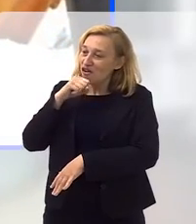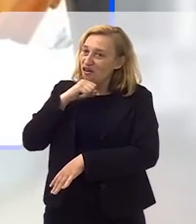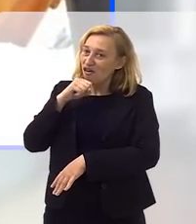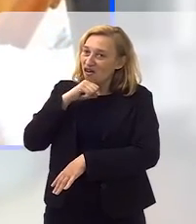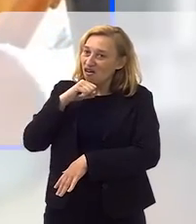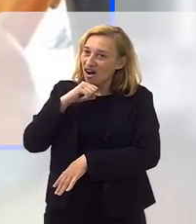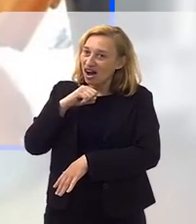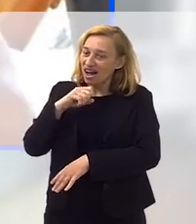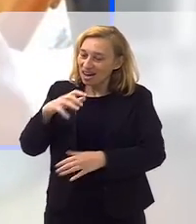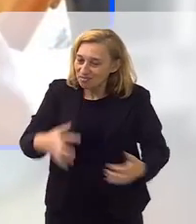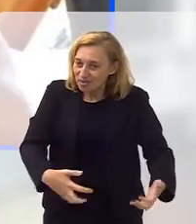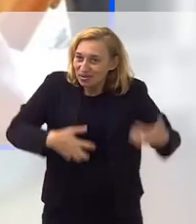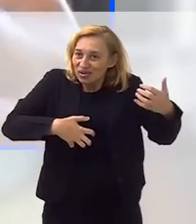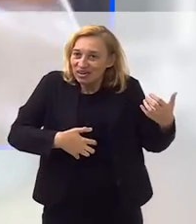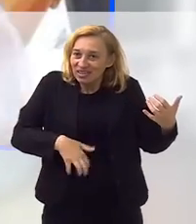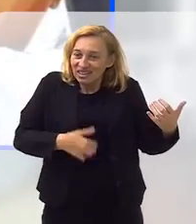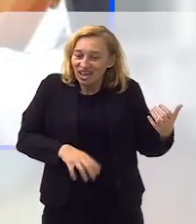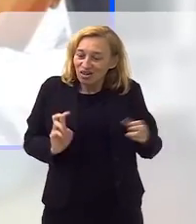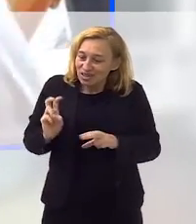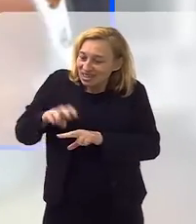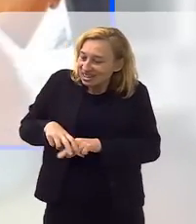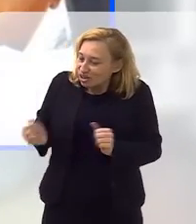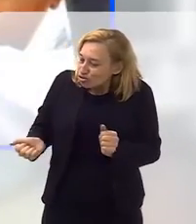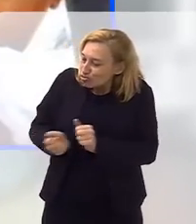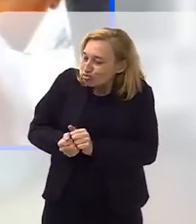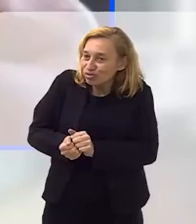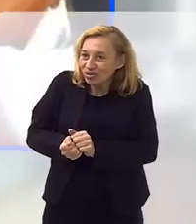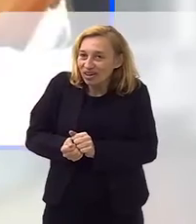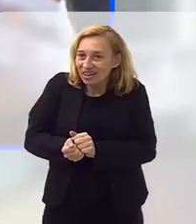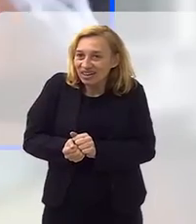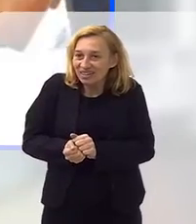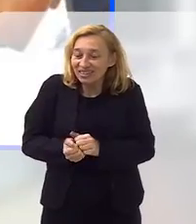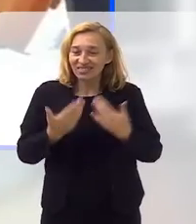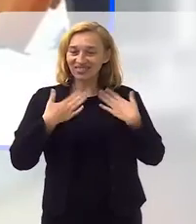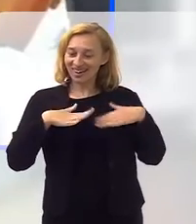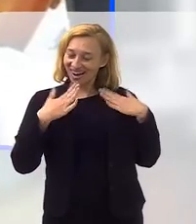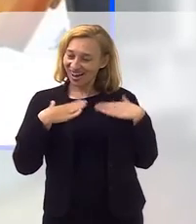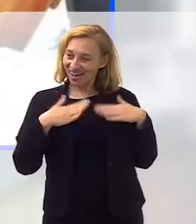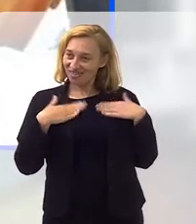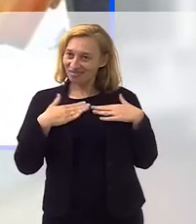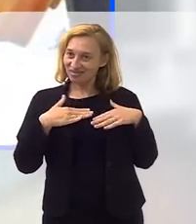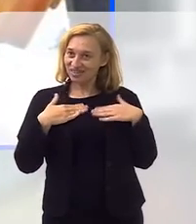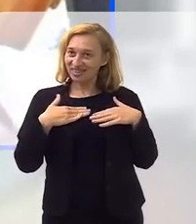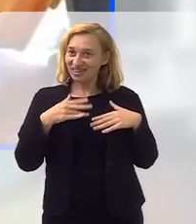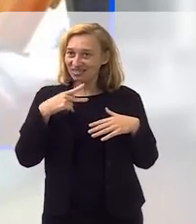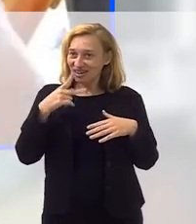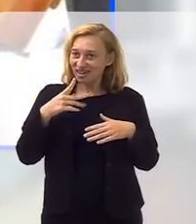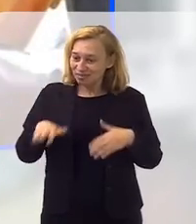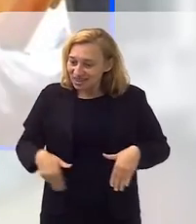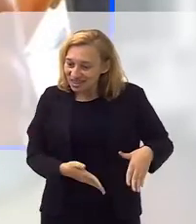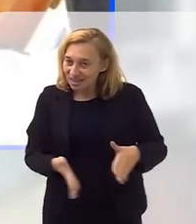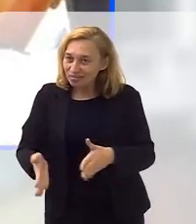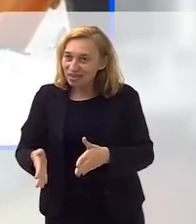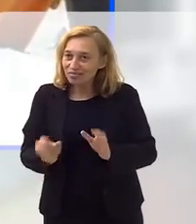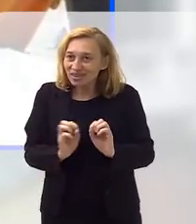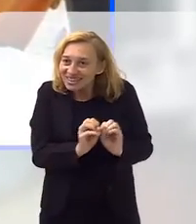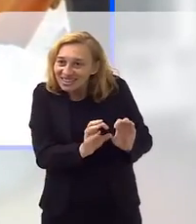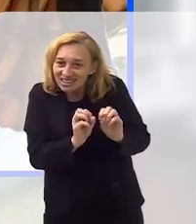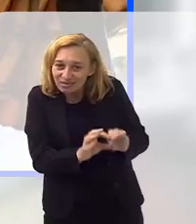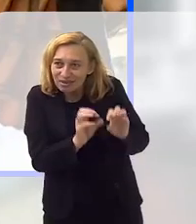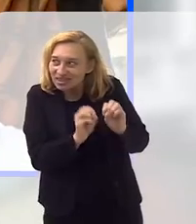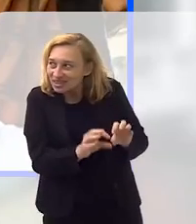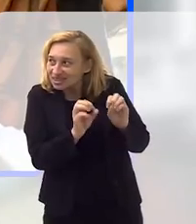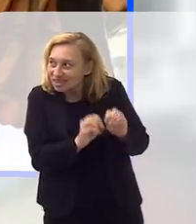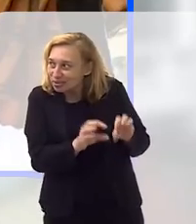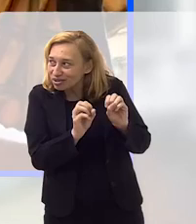minha avó, ela foi, pegou o cavaquinho lá, acertei com ela, foi ela na maior calma, não, tem que ir por esse caminho, me ensinou,